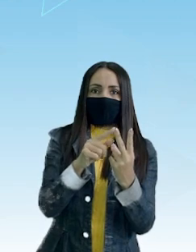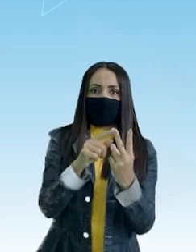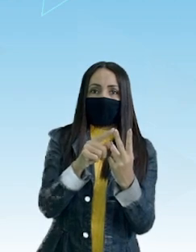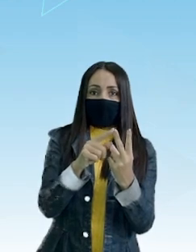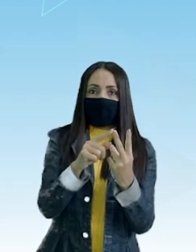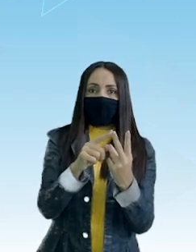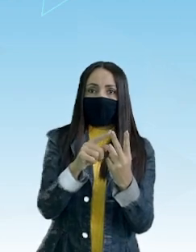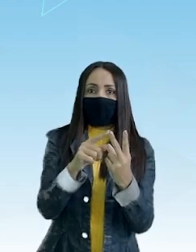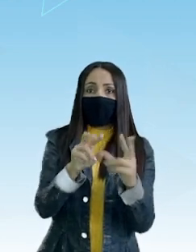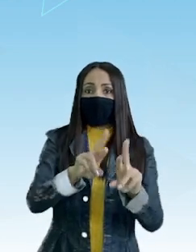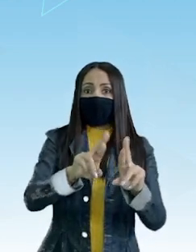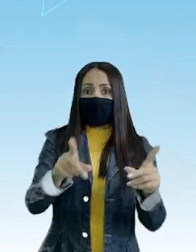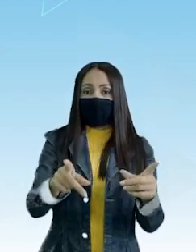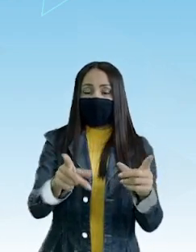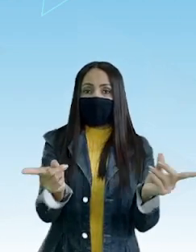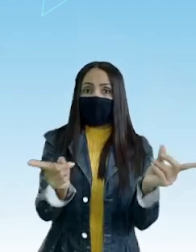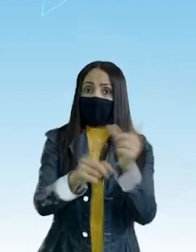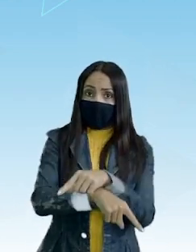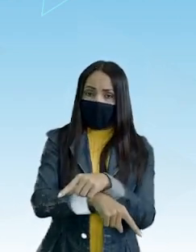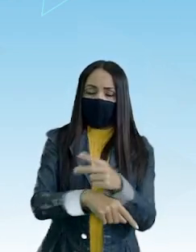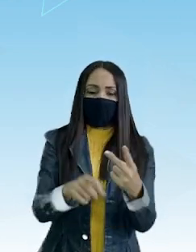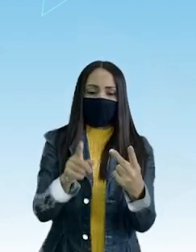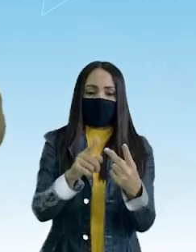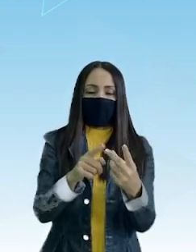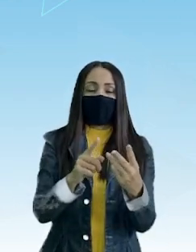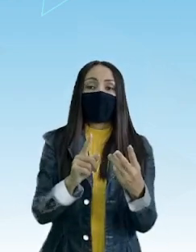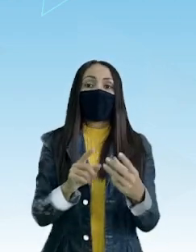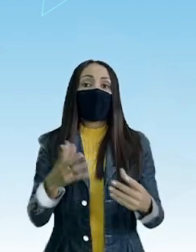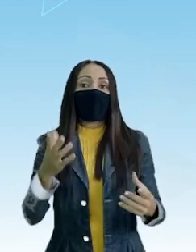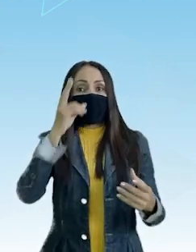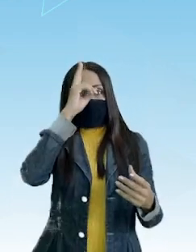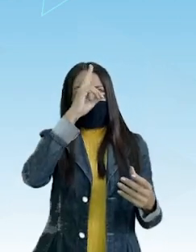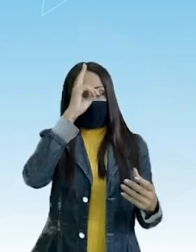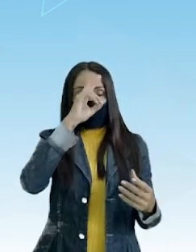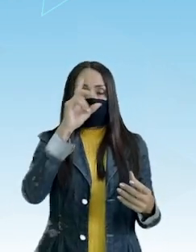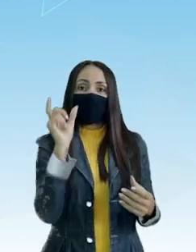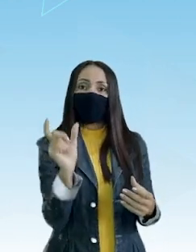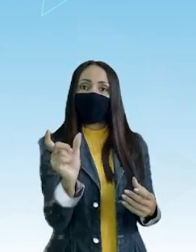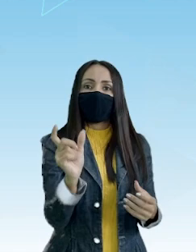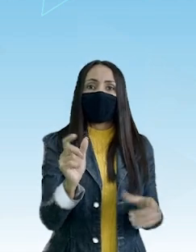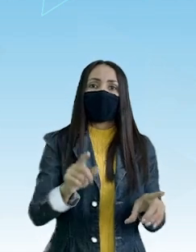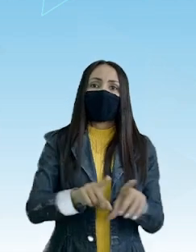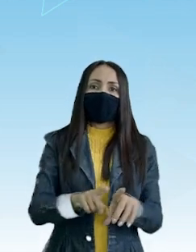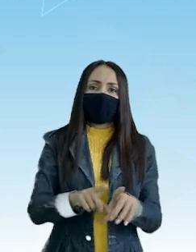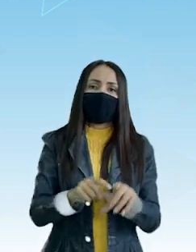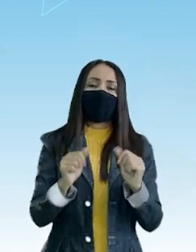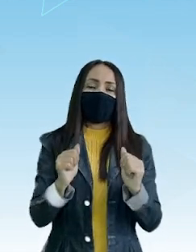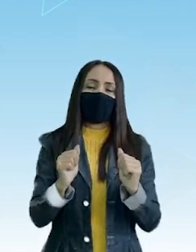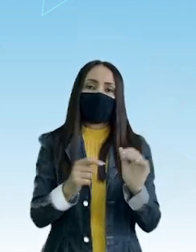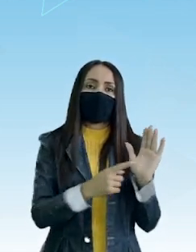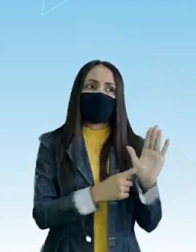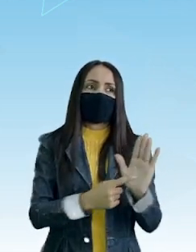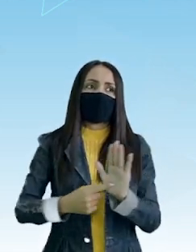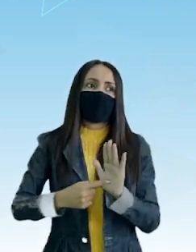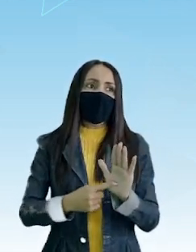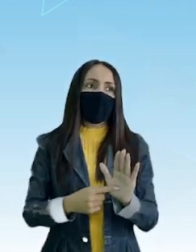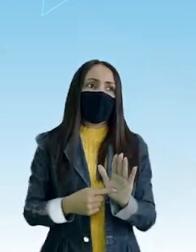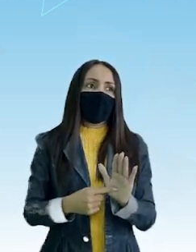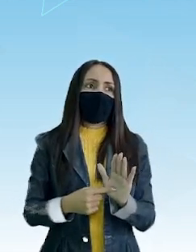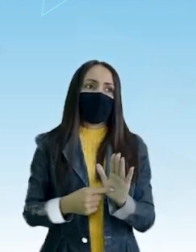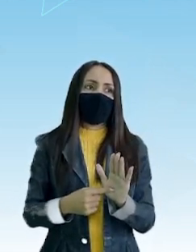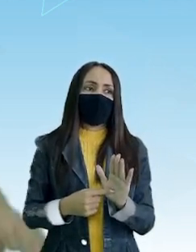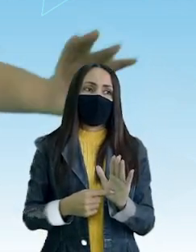Oposto Certo Gravem bem E lembrar que o prefixo Também pode Mostrar a questão Do